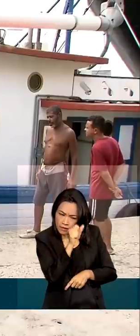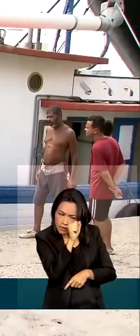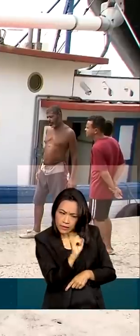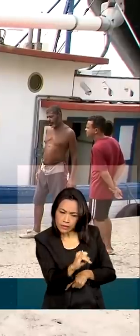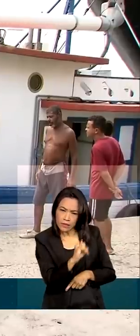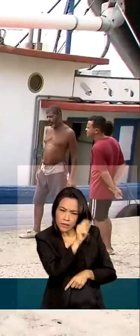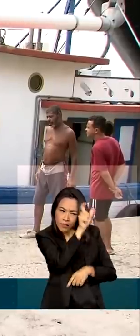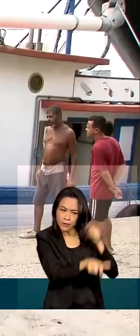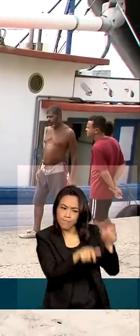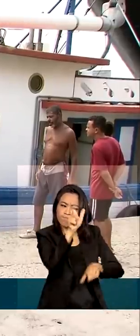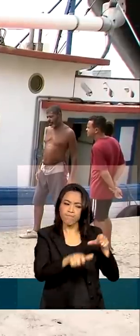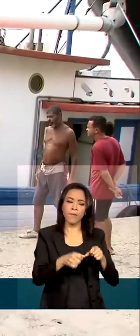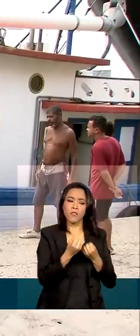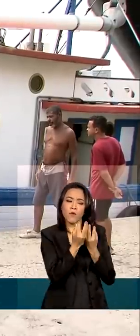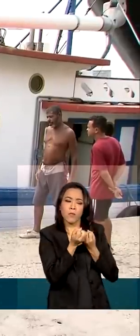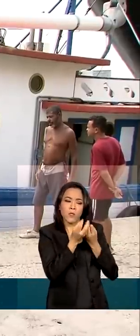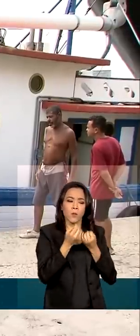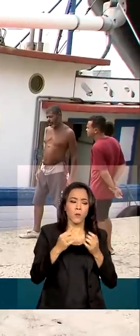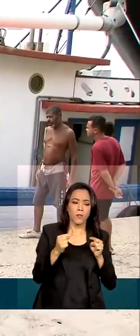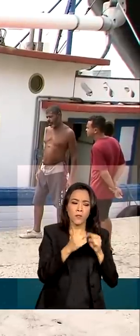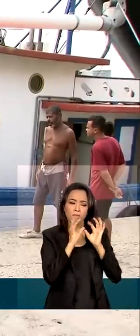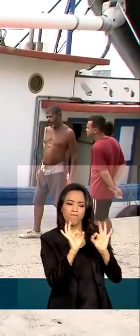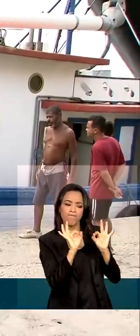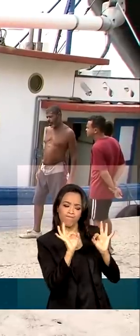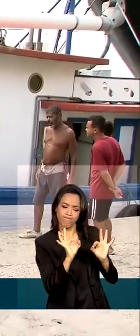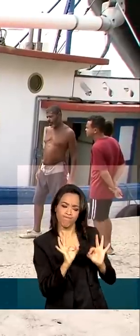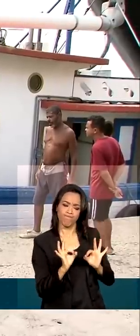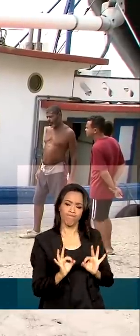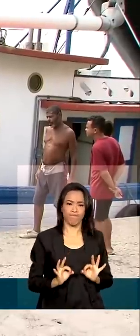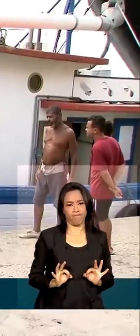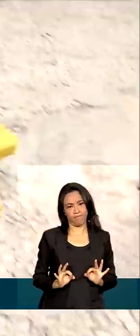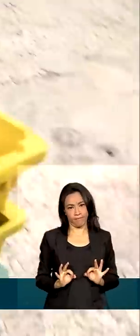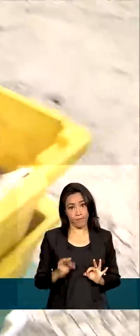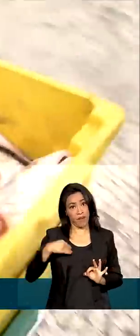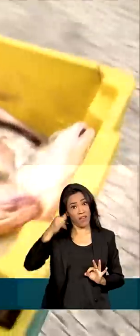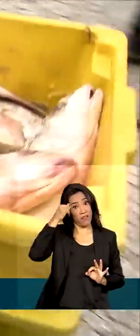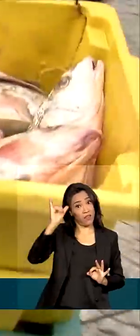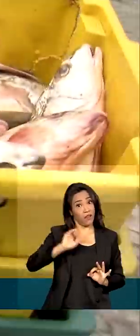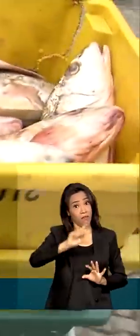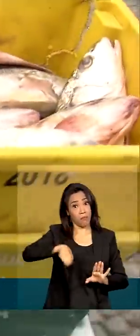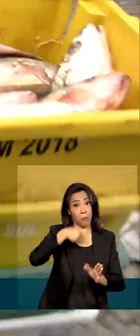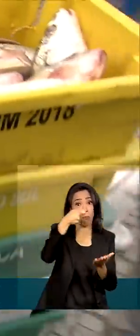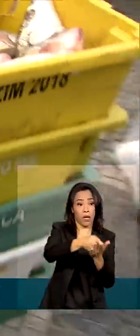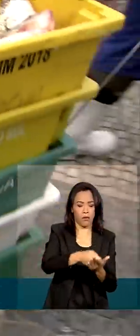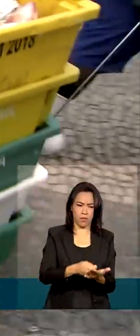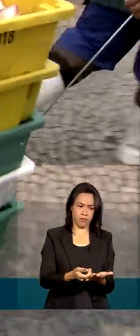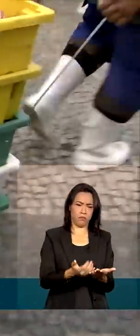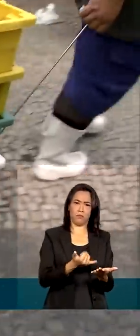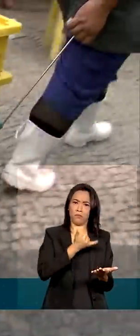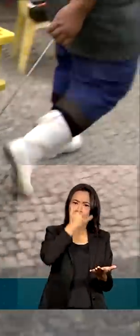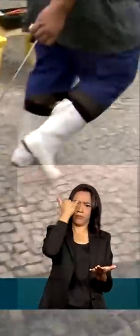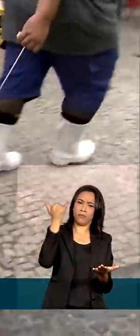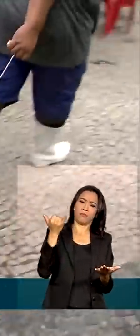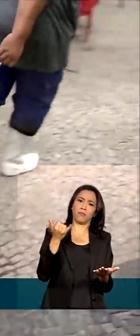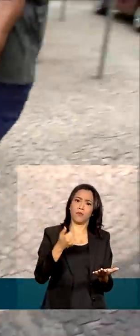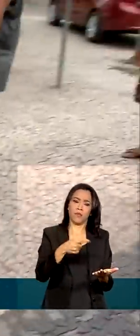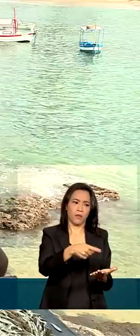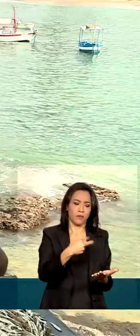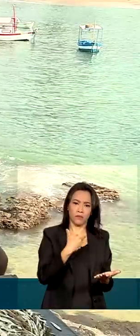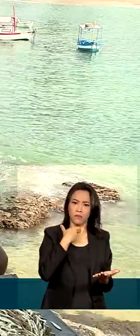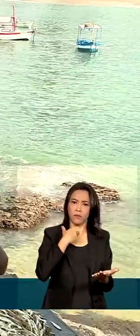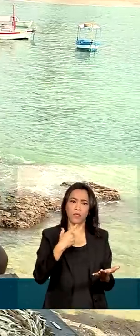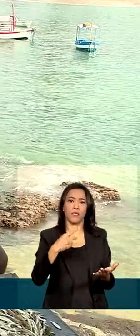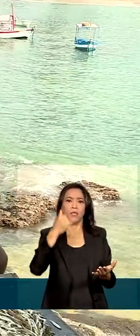veracidade das informações de cada pescador, evitar o pagamento indevido de benefícios e impedir